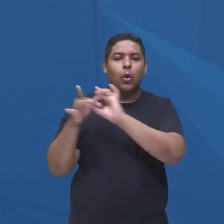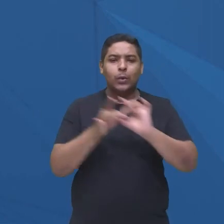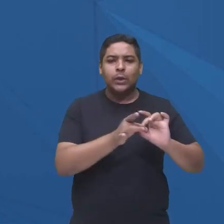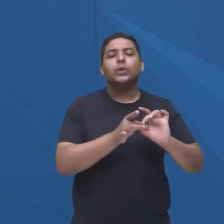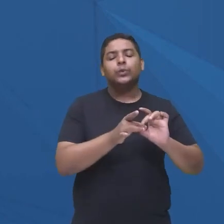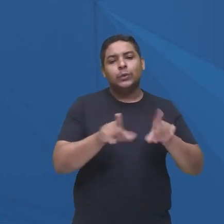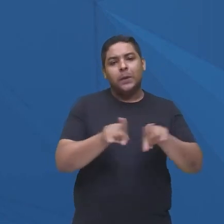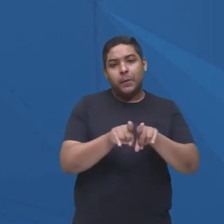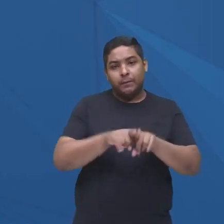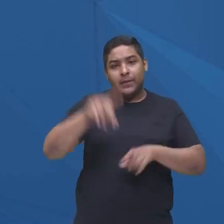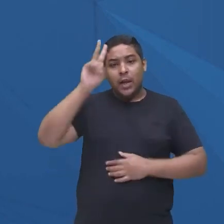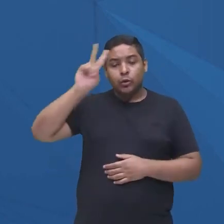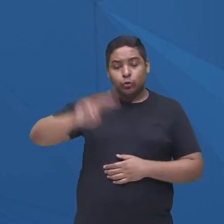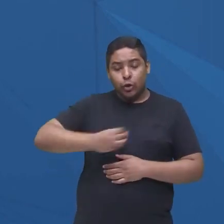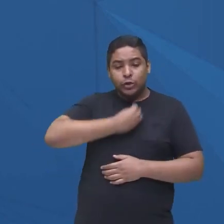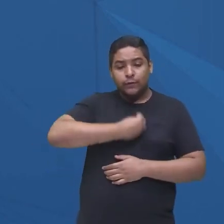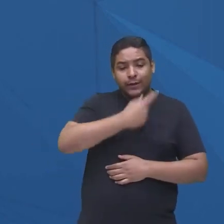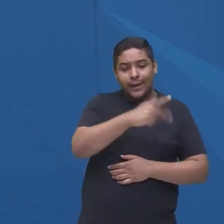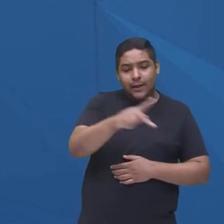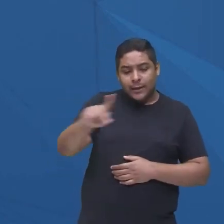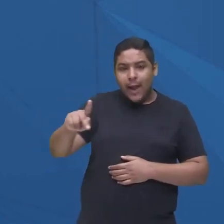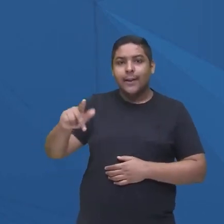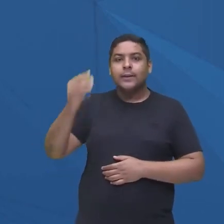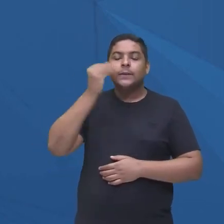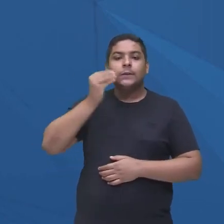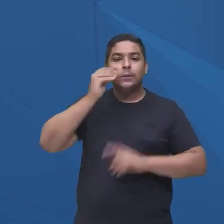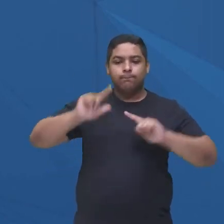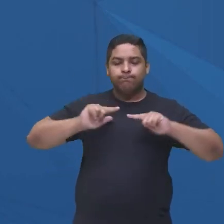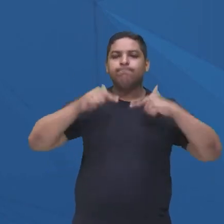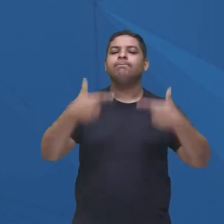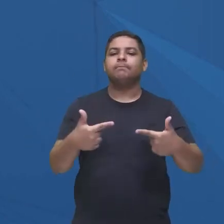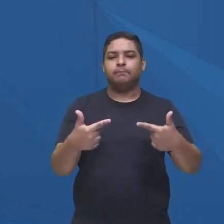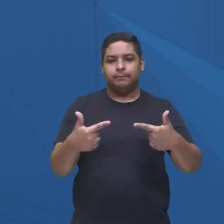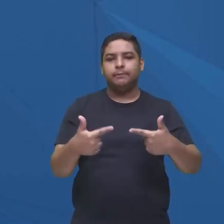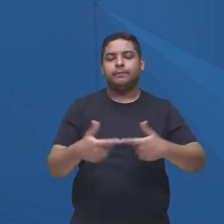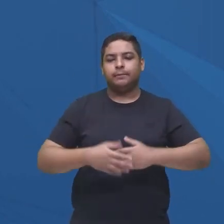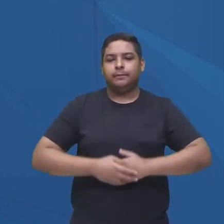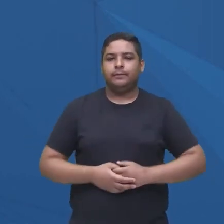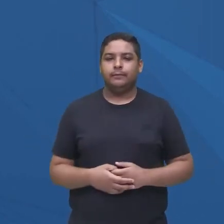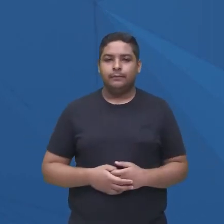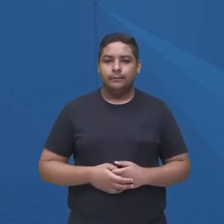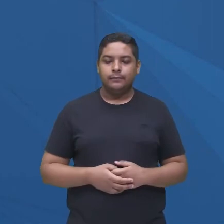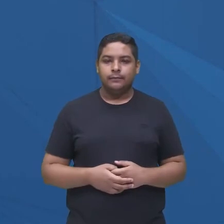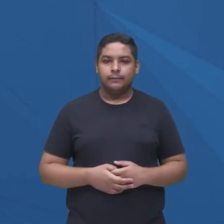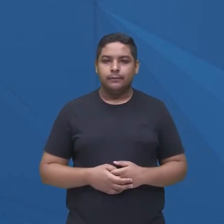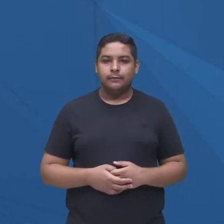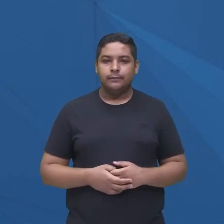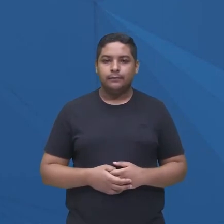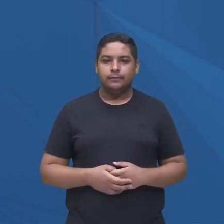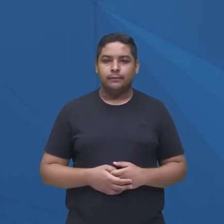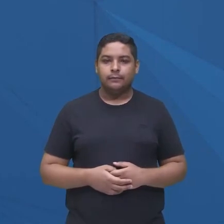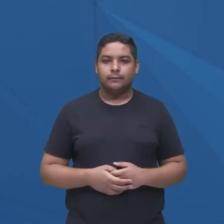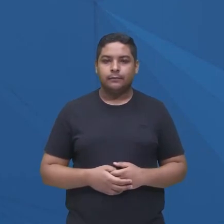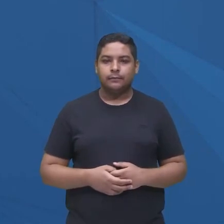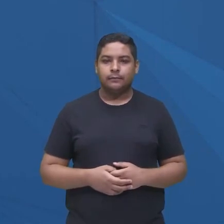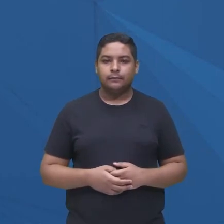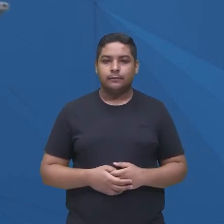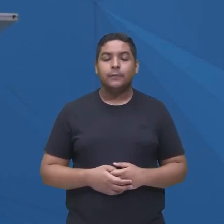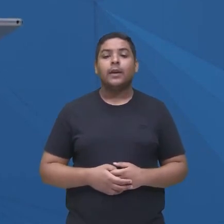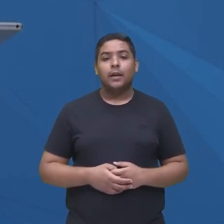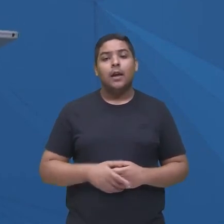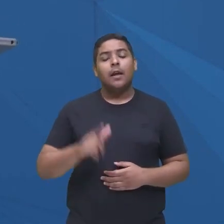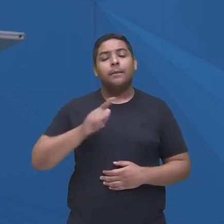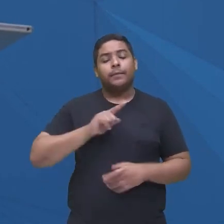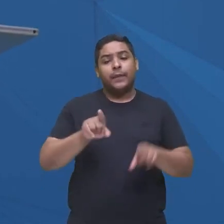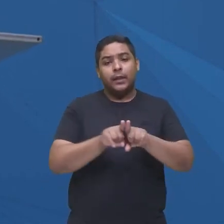tentam aí, né, se superar diante das suas dificuldades, tá bom? E a gente tem uma série também,